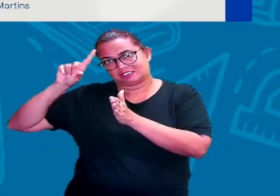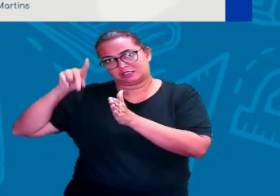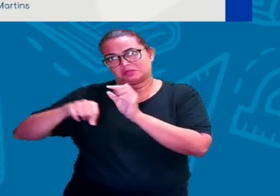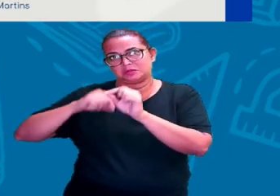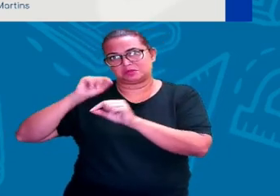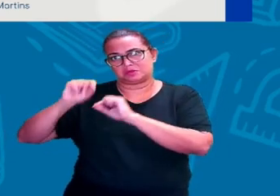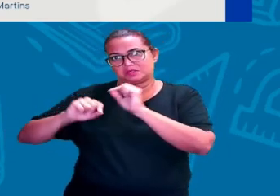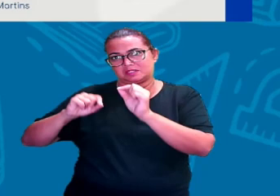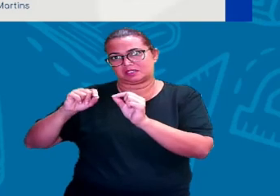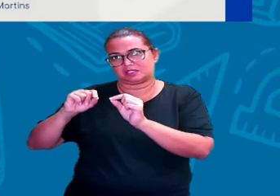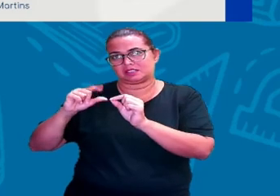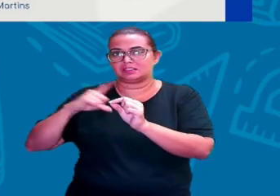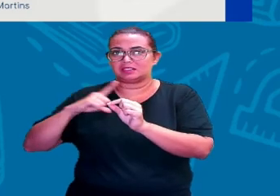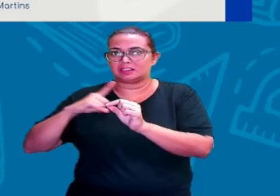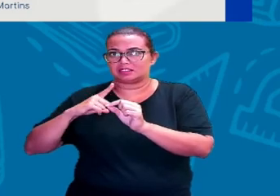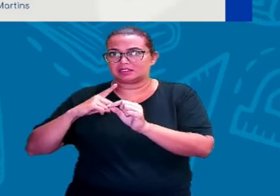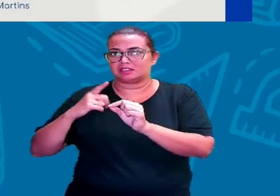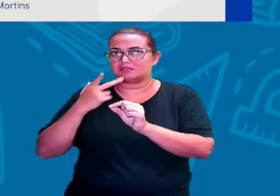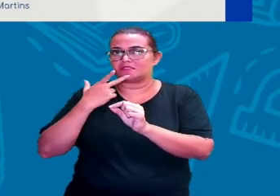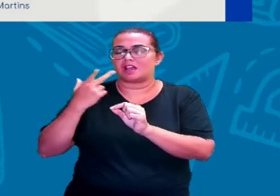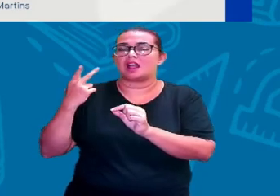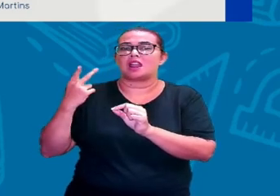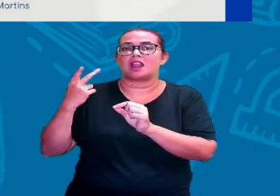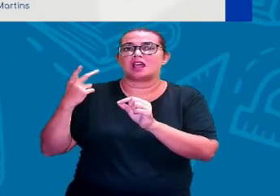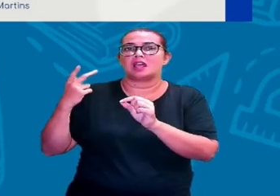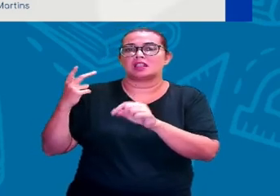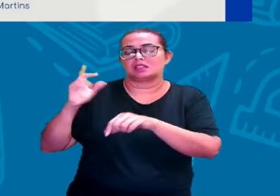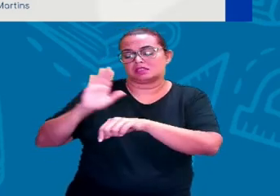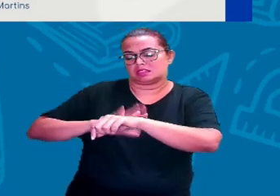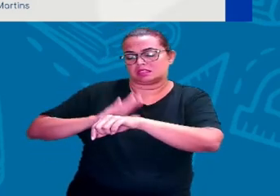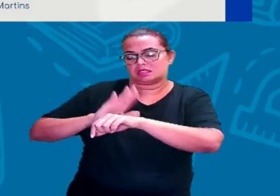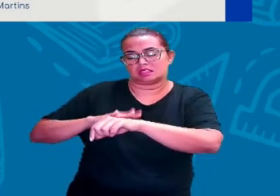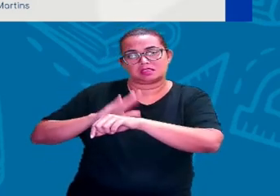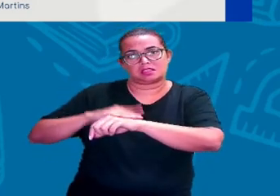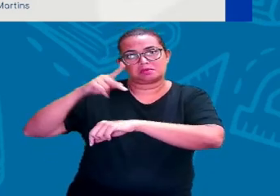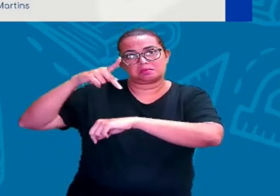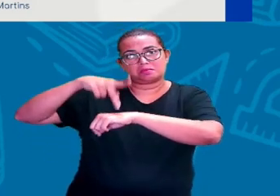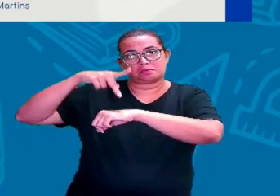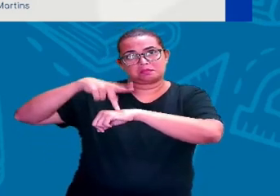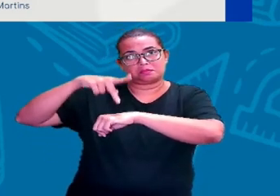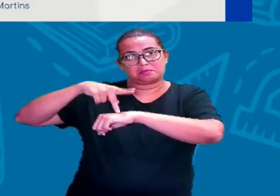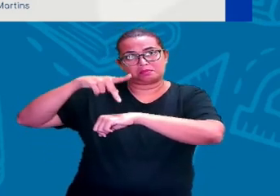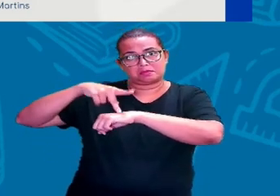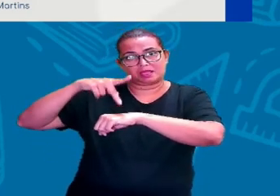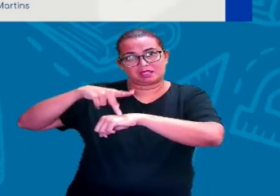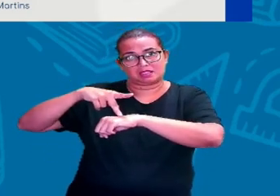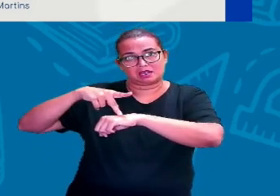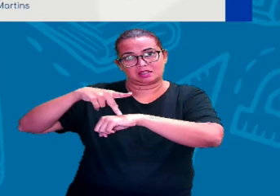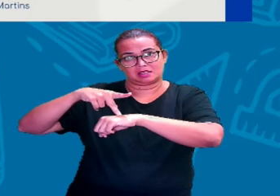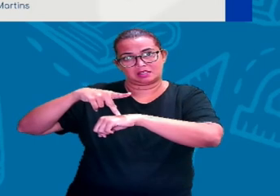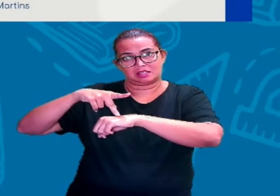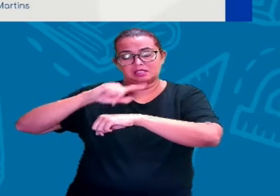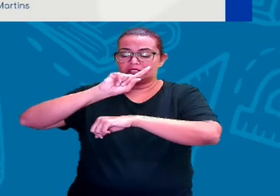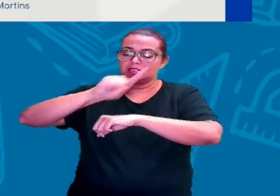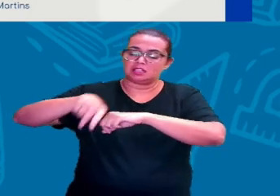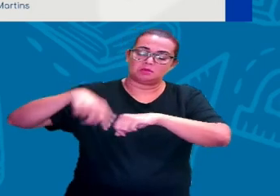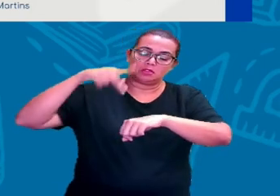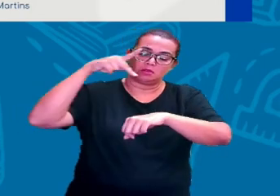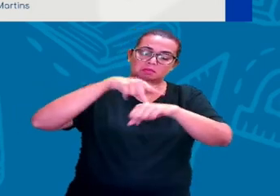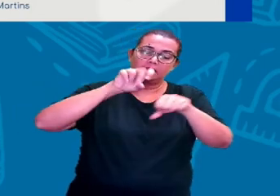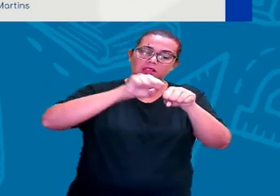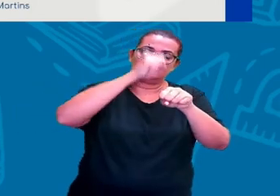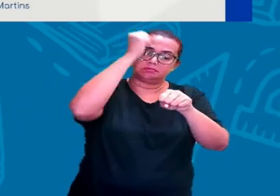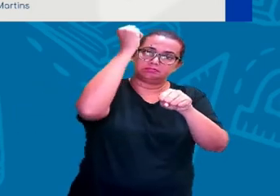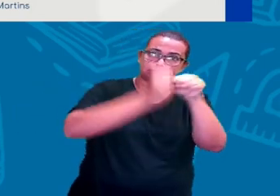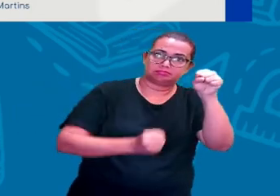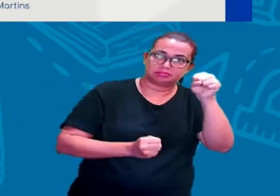-história, ela é conhecida como a Idade da Pedra. E aí, tem a Idade da Pedra Lascada, que é o paleolítico, e, posteriormente, o